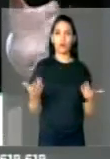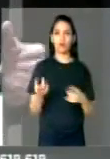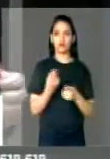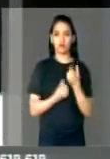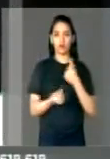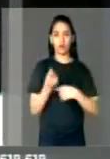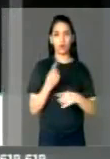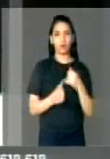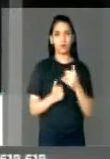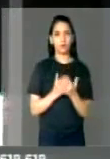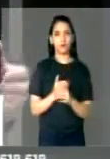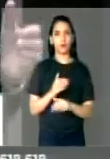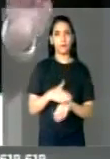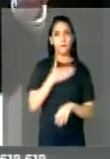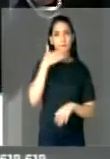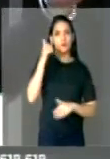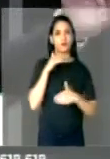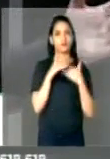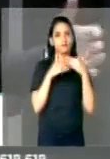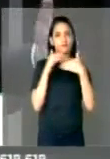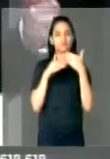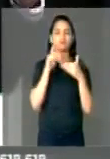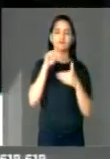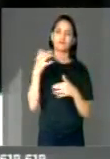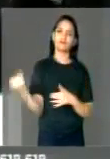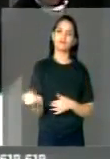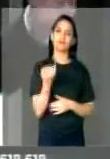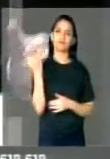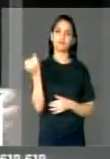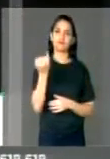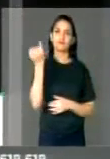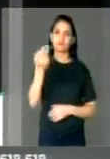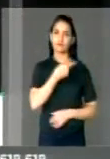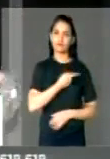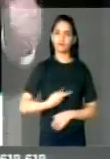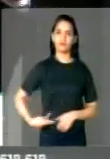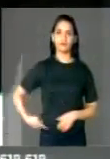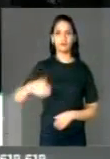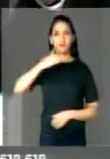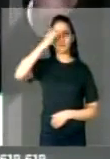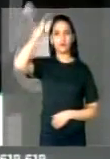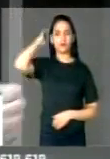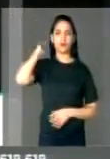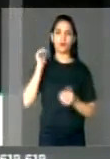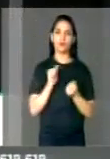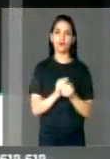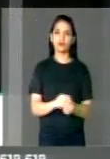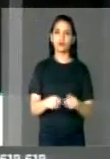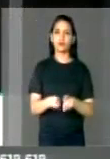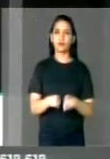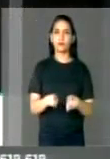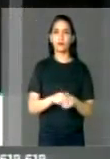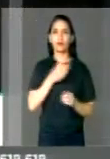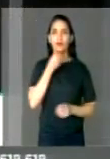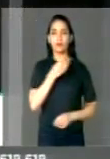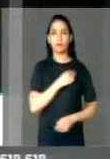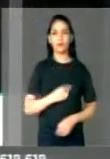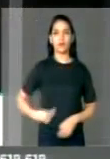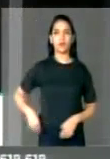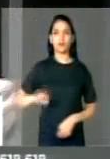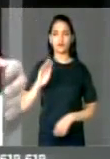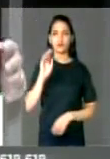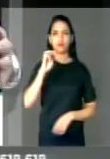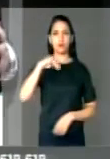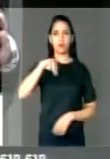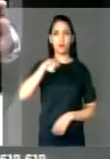começar a melhorar. Então é muito importante que o nosso presidente Michel Temer, juntamente com o nosso ministro Henrique